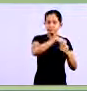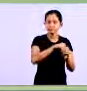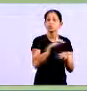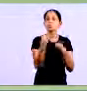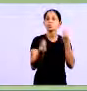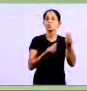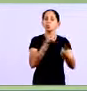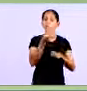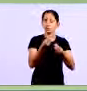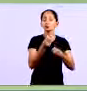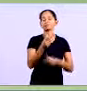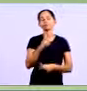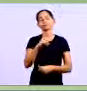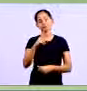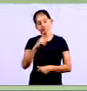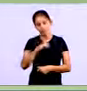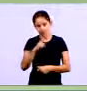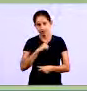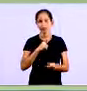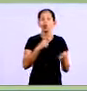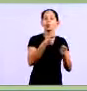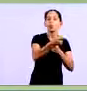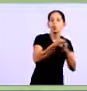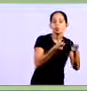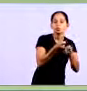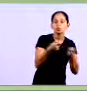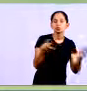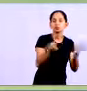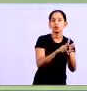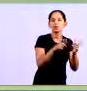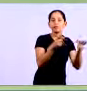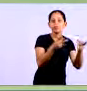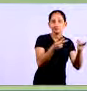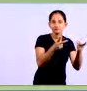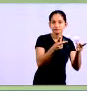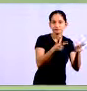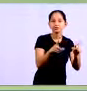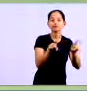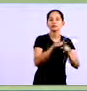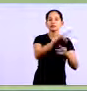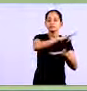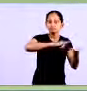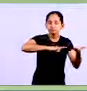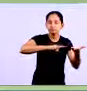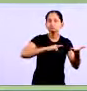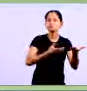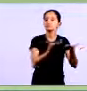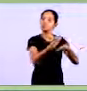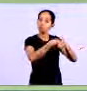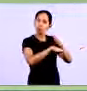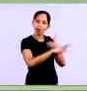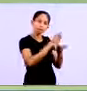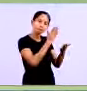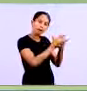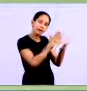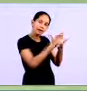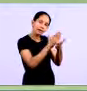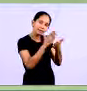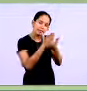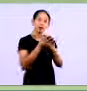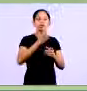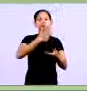controlar Através do controle de vendas A prazo E recebimento de títulos Ao controlar Suas vendas a prazo